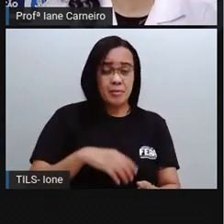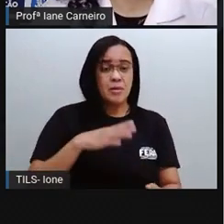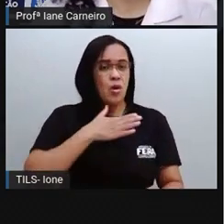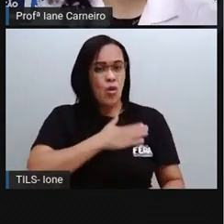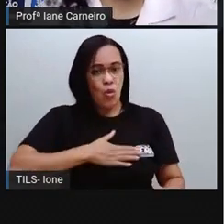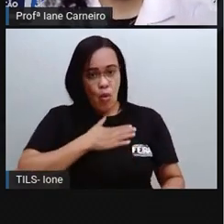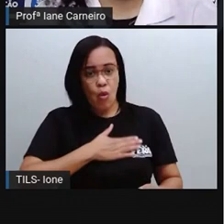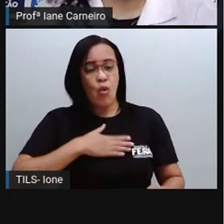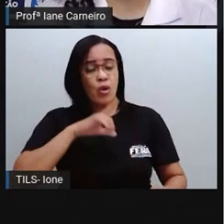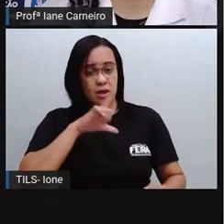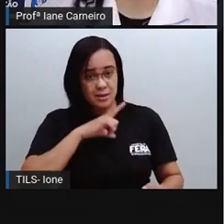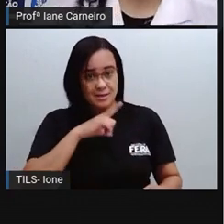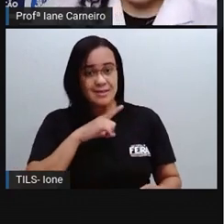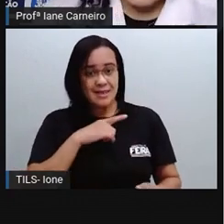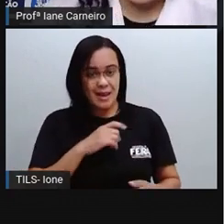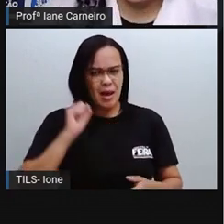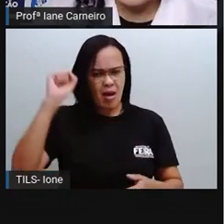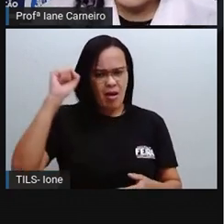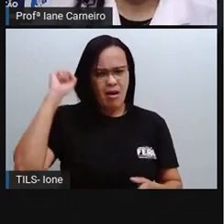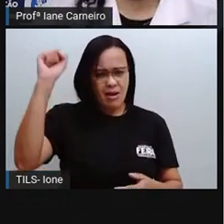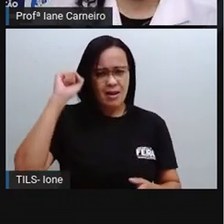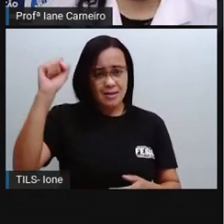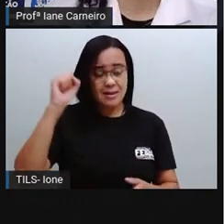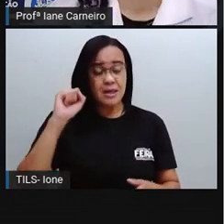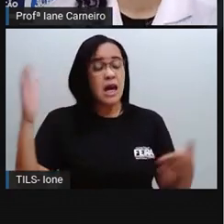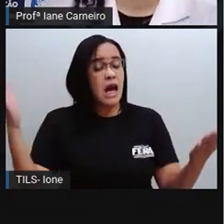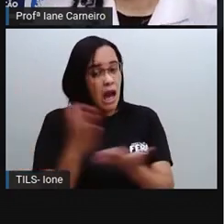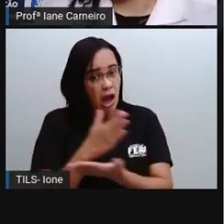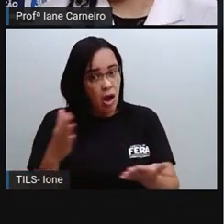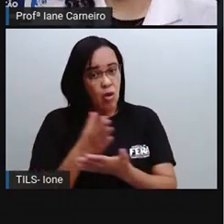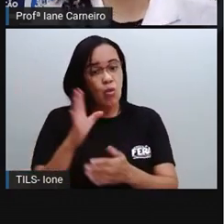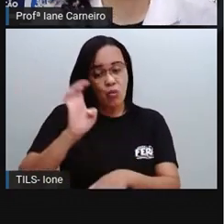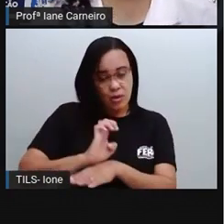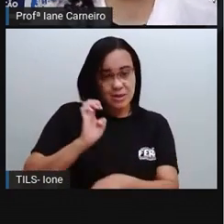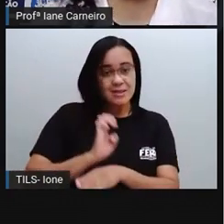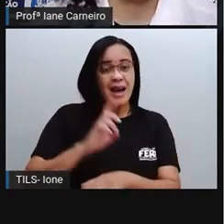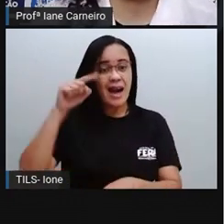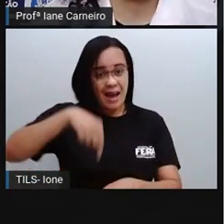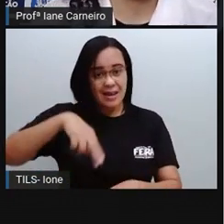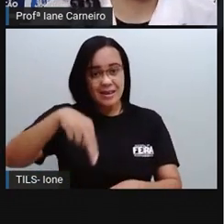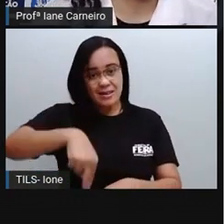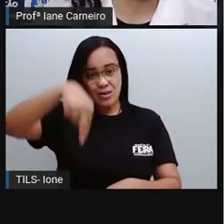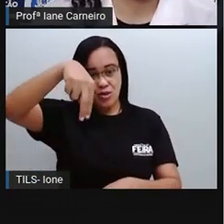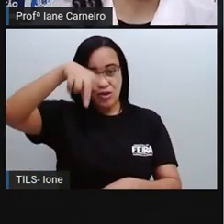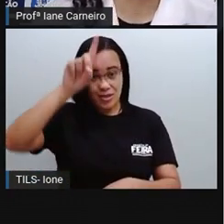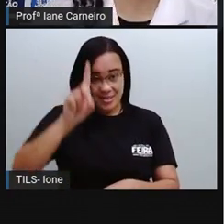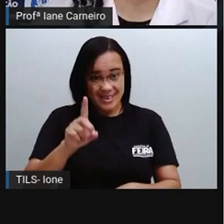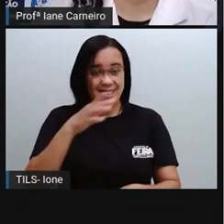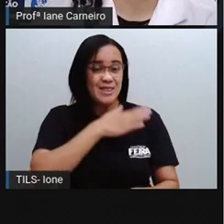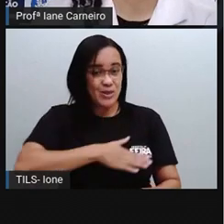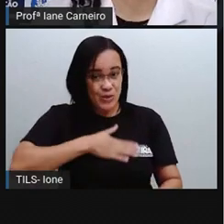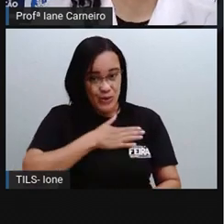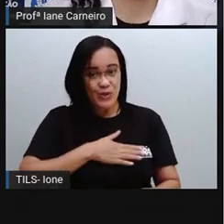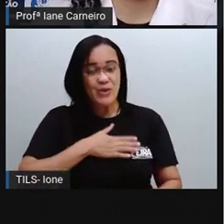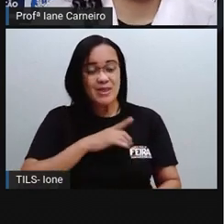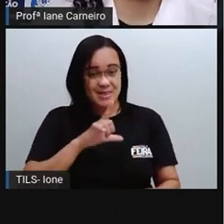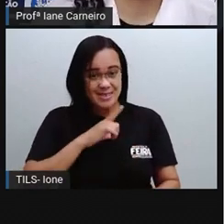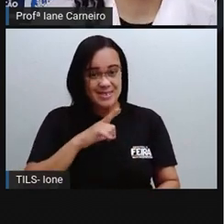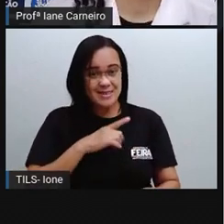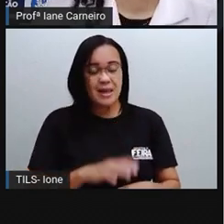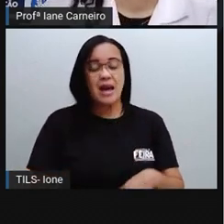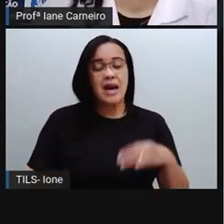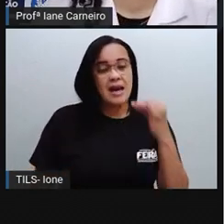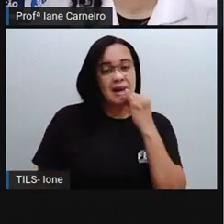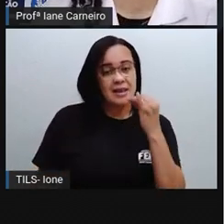Tem pessoas que torcem pra times aqui do Nordeste, né? Então aqui, por exemplo, Alagoas, né? E Maceió.